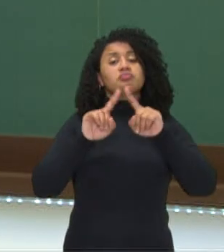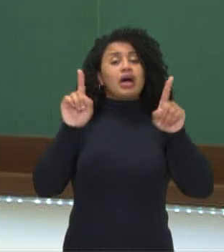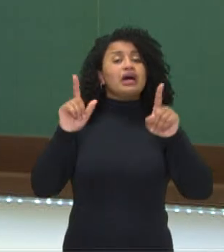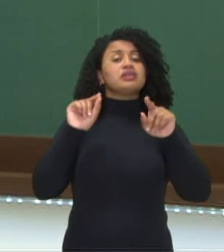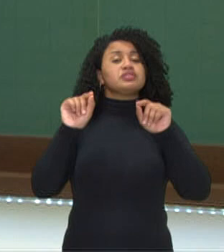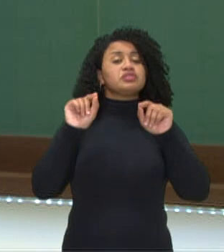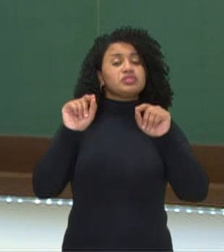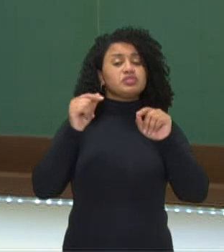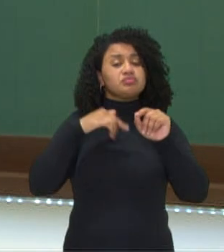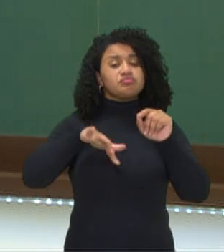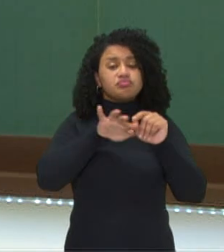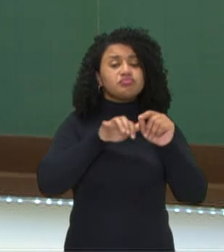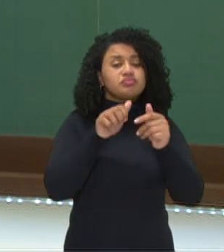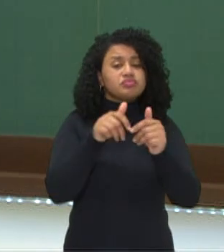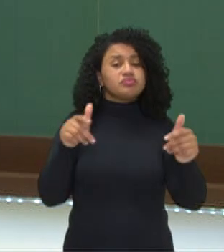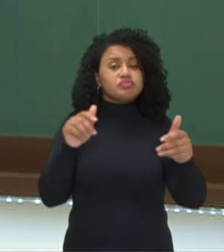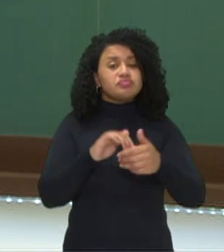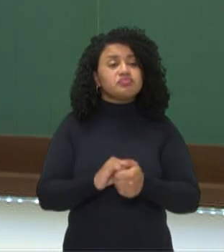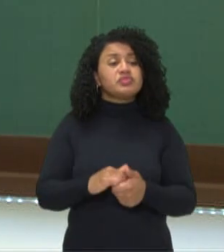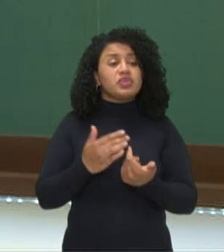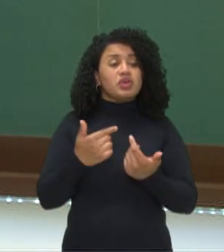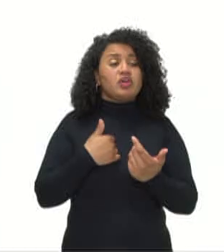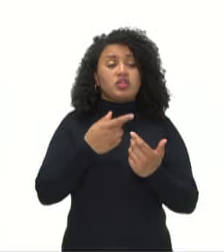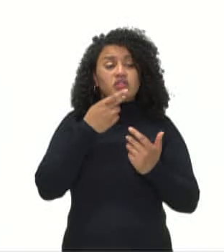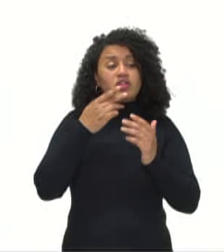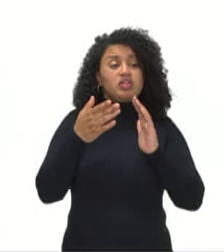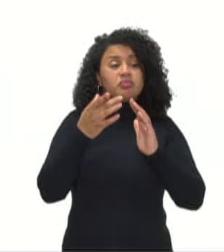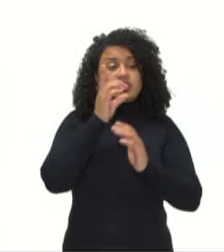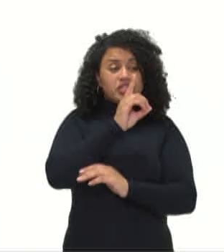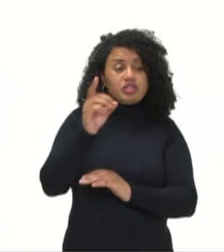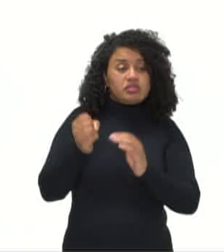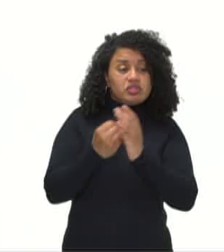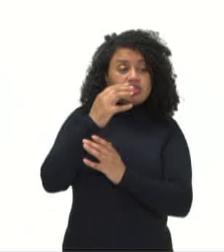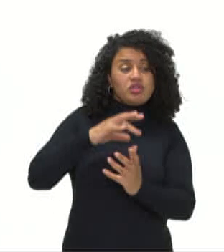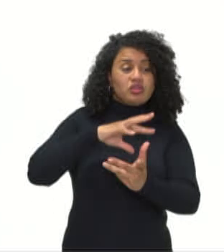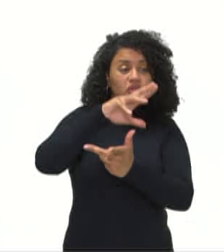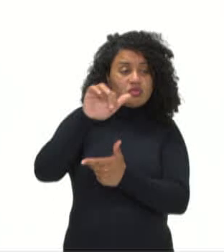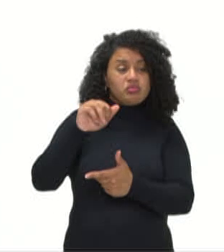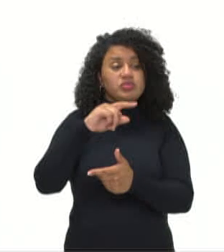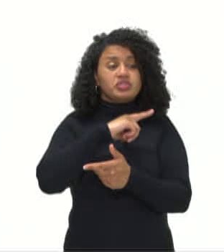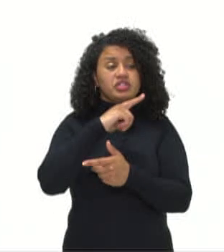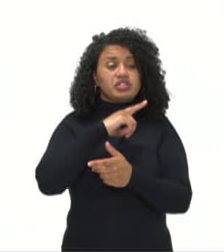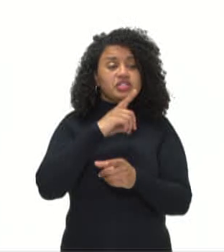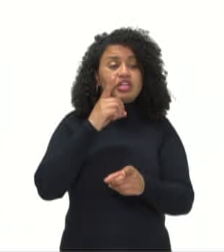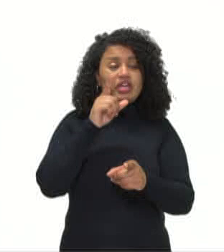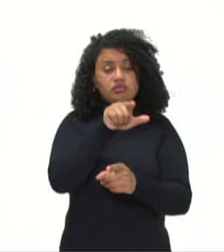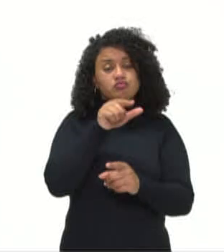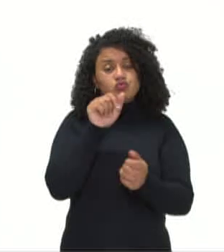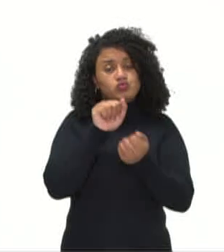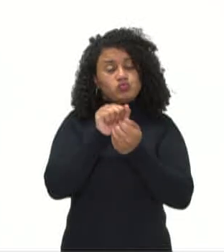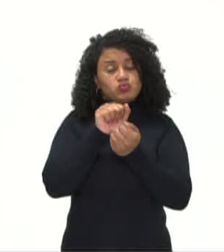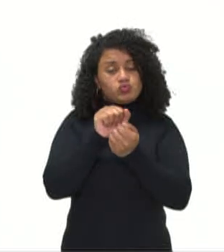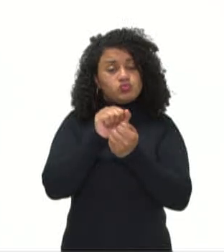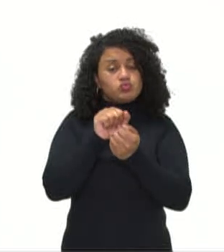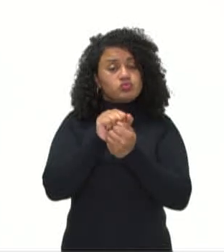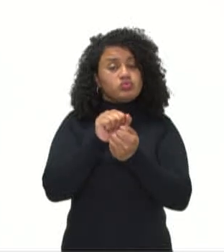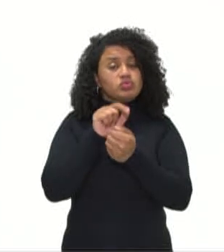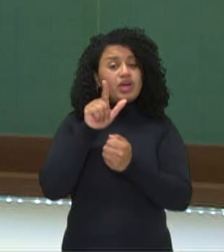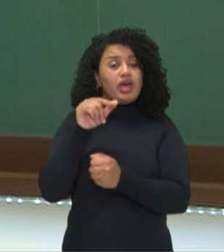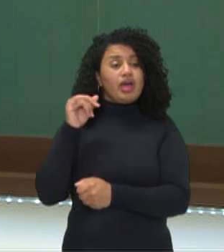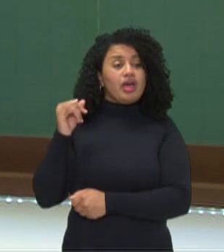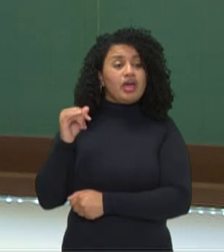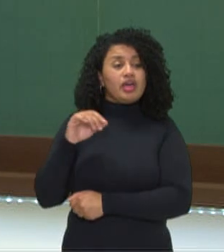está nas próprias coisas. Quando supomos que Deus criou o mundo e se encontra presente nele, ele é